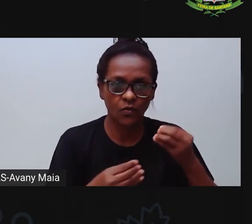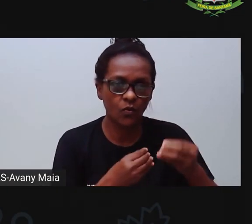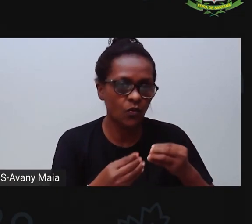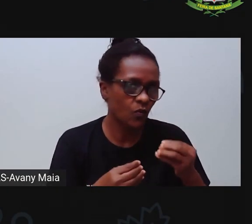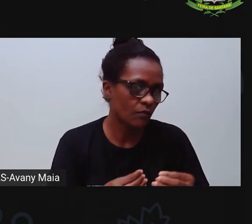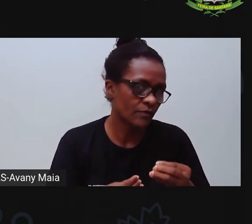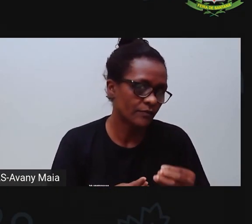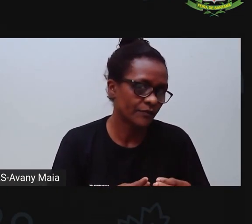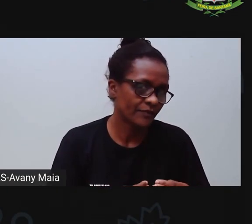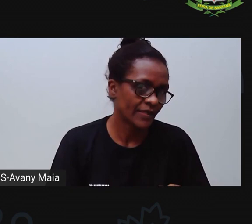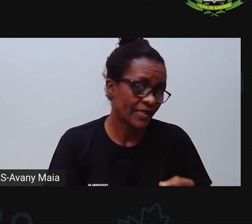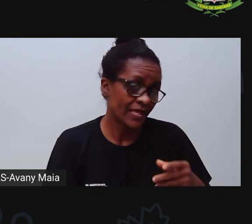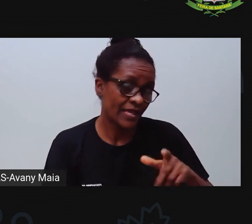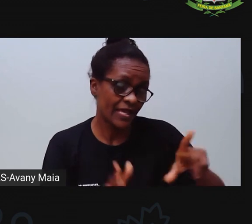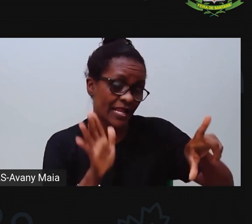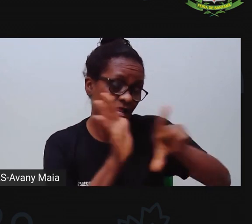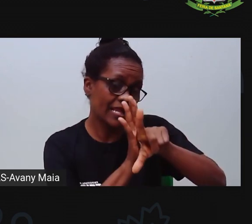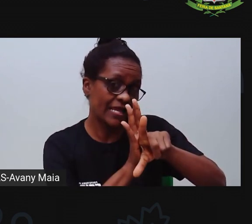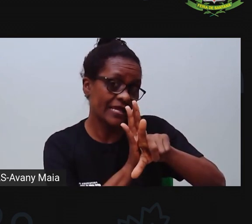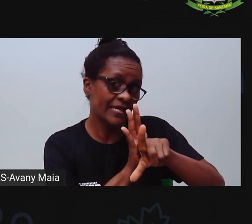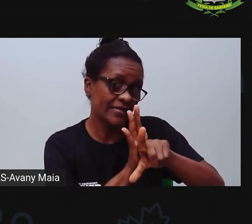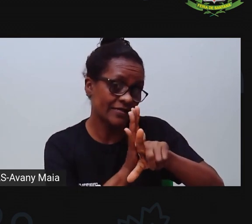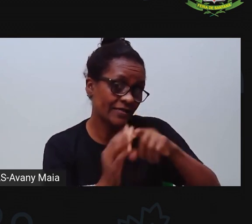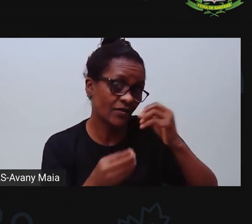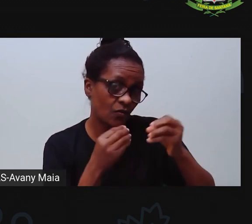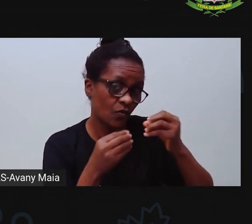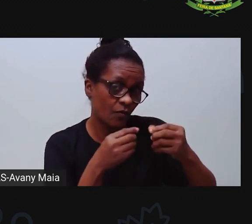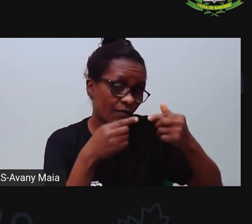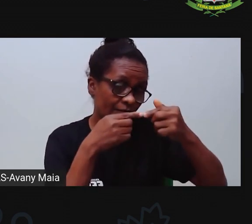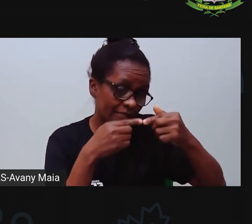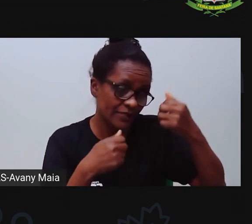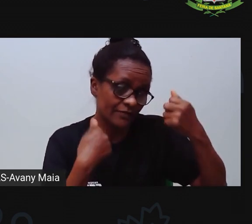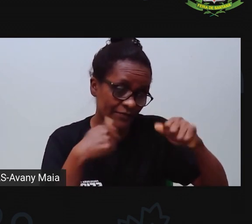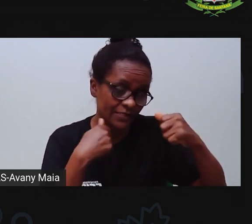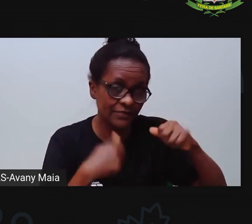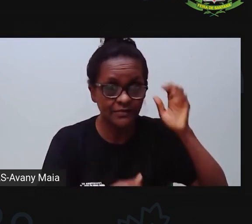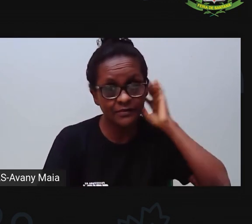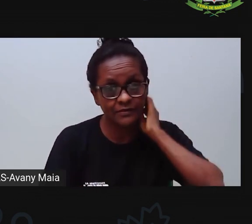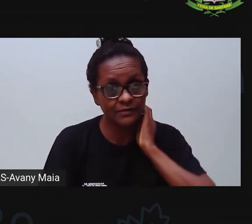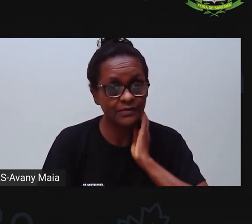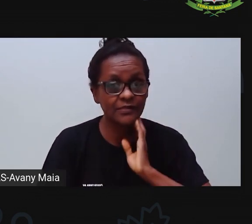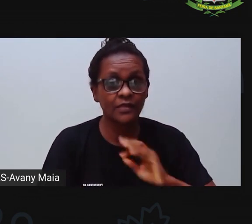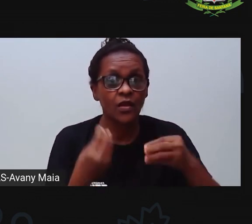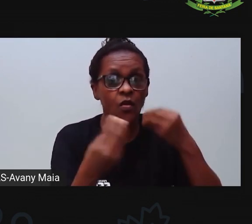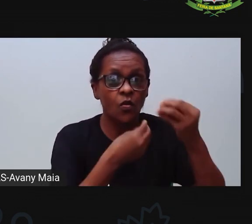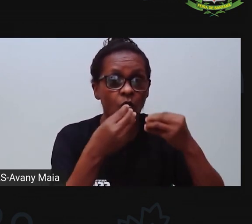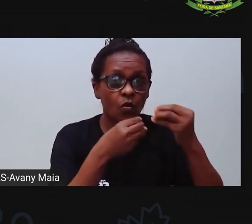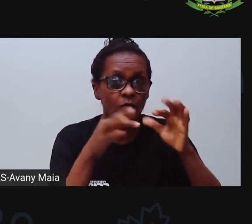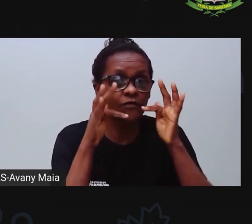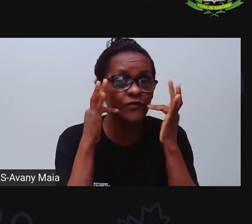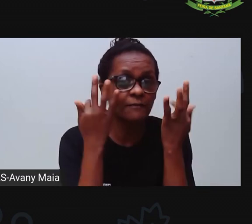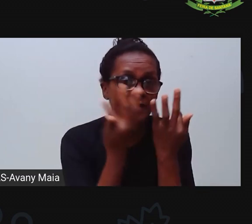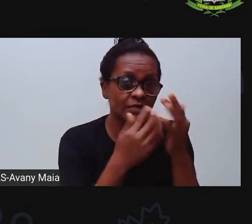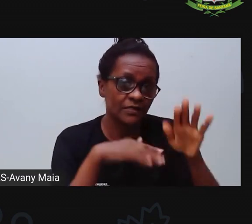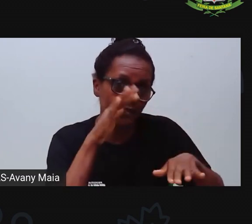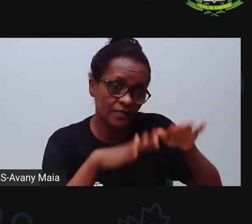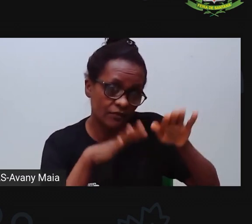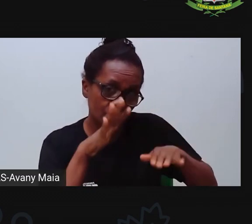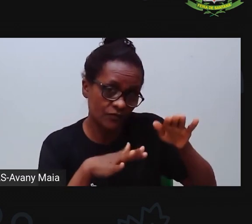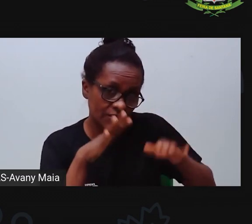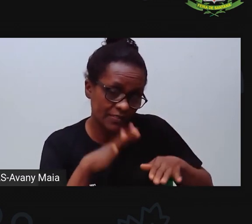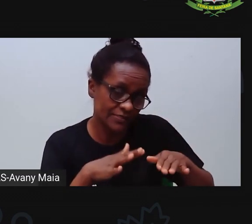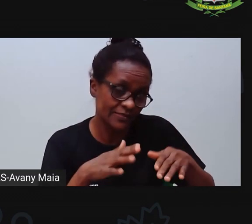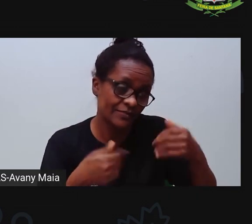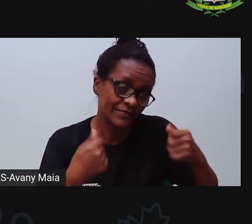impedir que crianças trabalhem. Porque assim, como a PRO falou. Tem famílias que a PRO sabe que precisam.